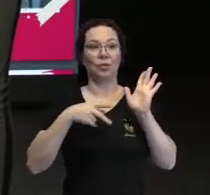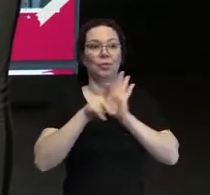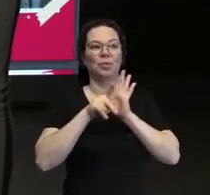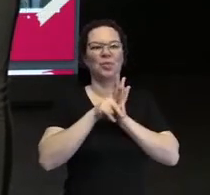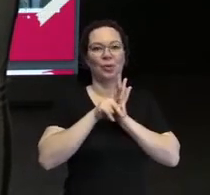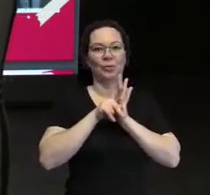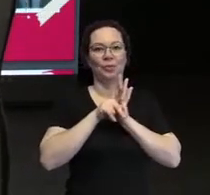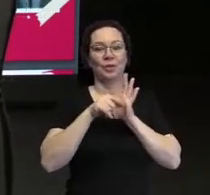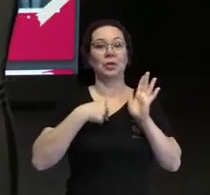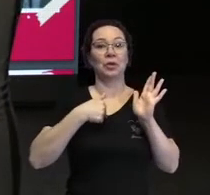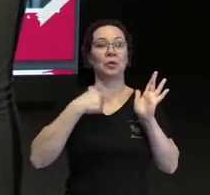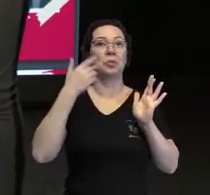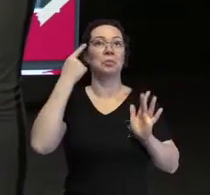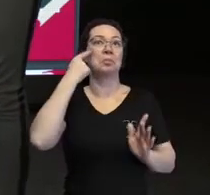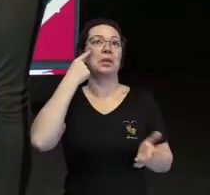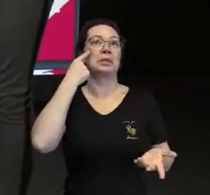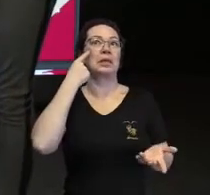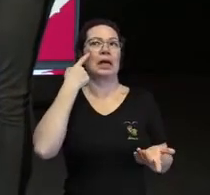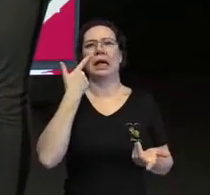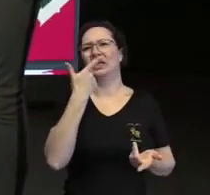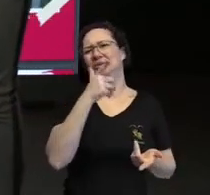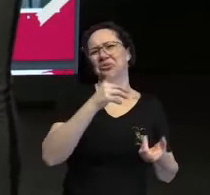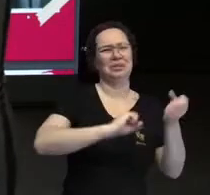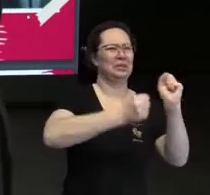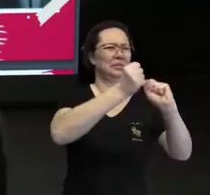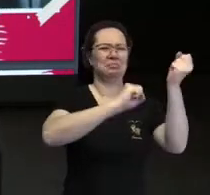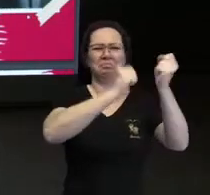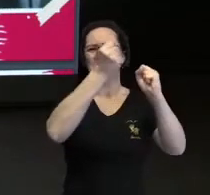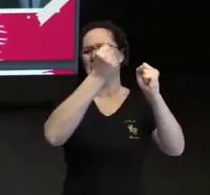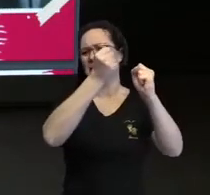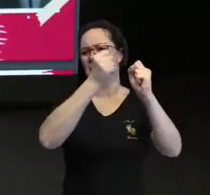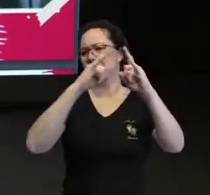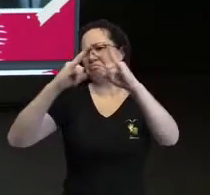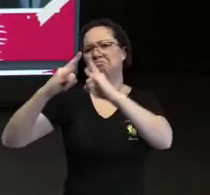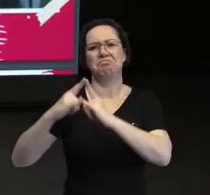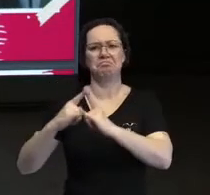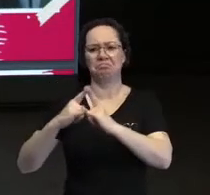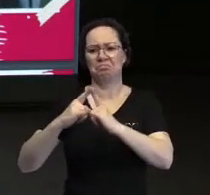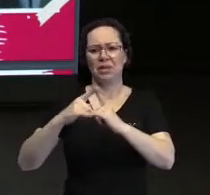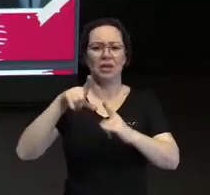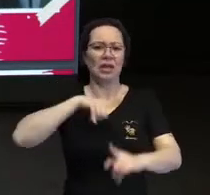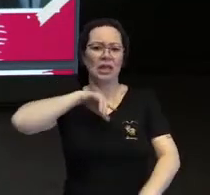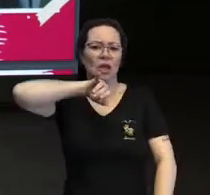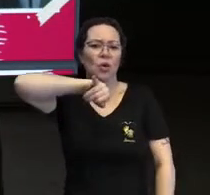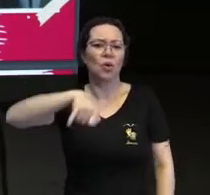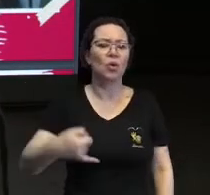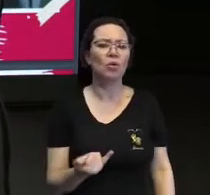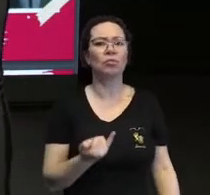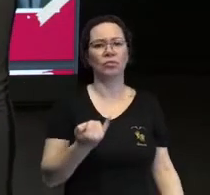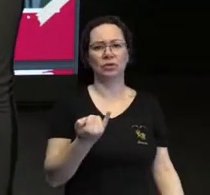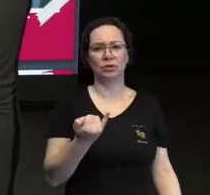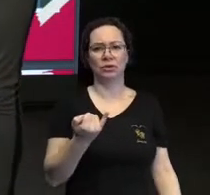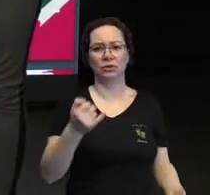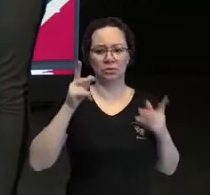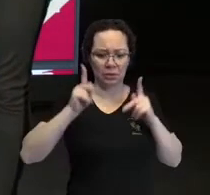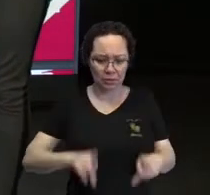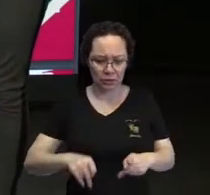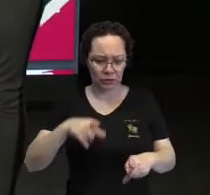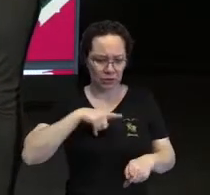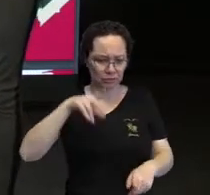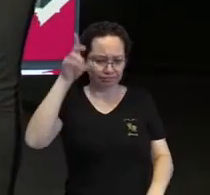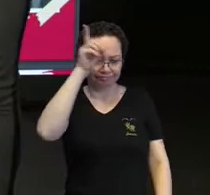que não teria uma empresa, uma instituição, que daria uma oportunidade para uma pessoa com